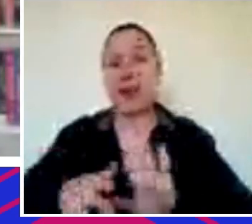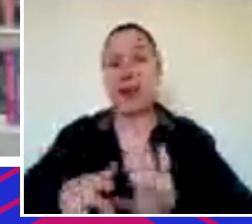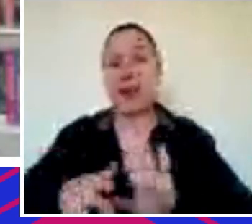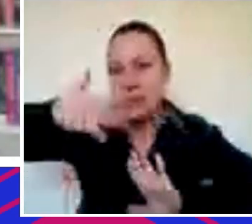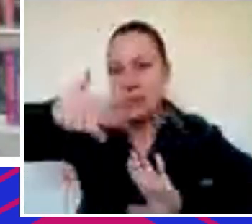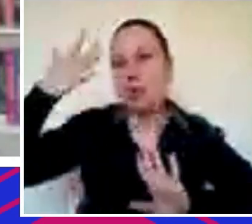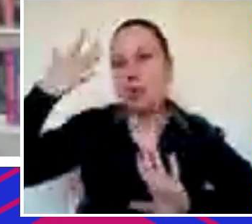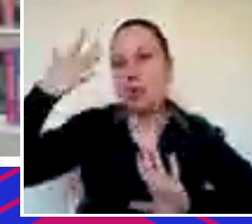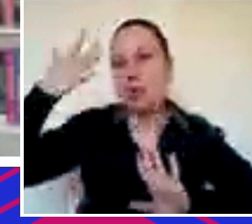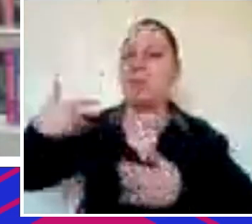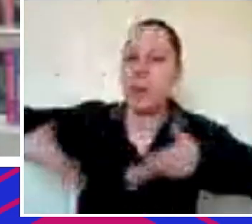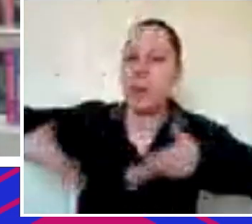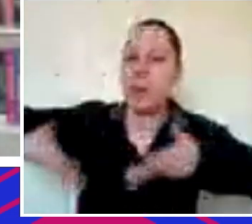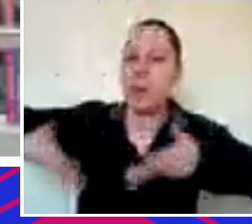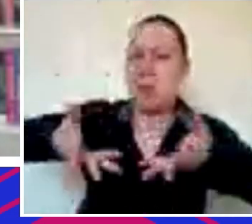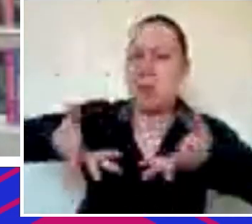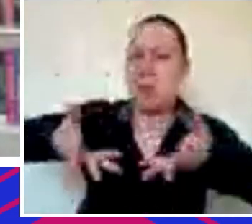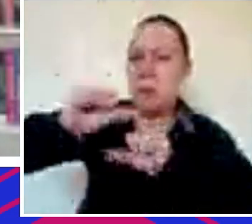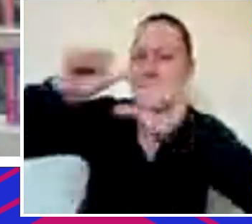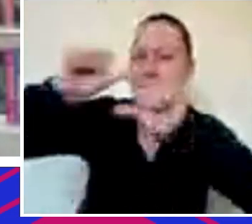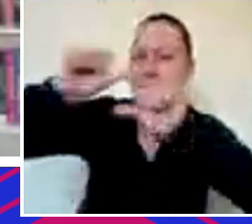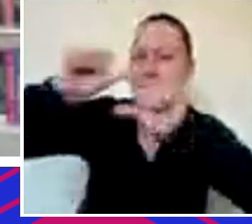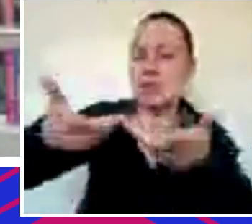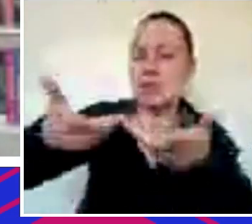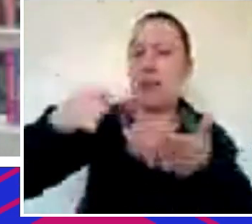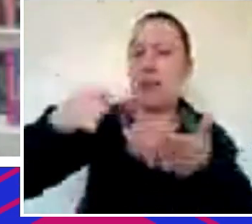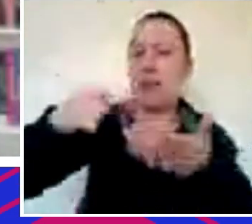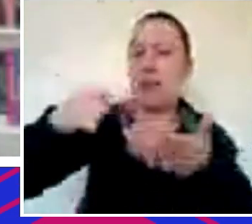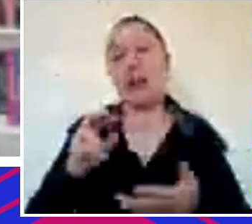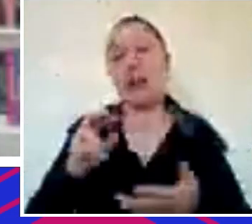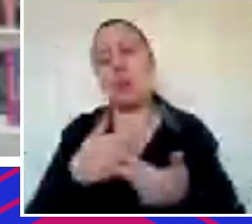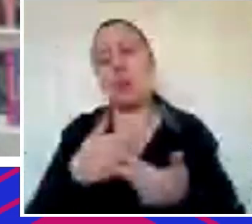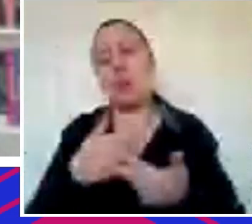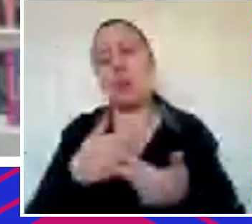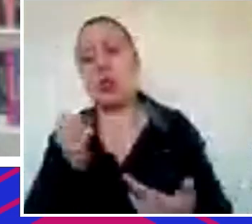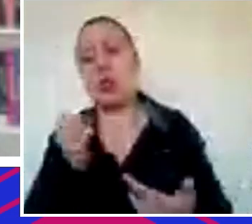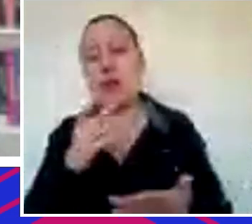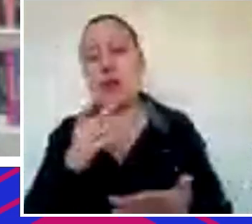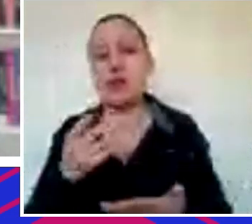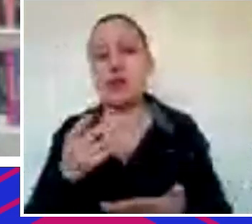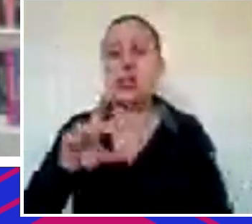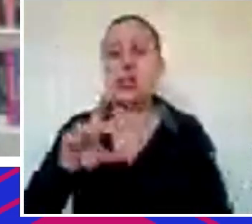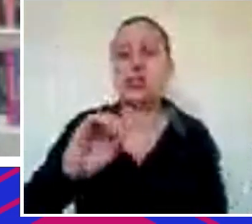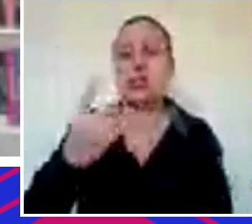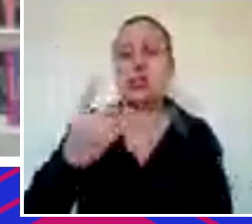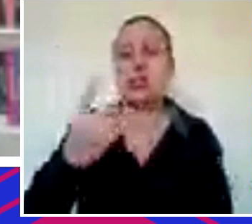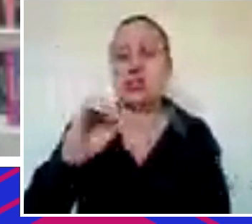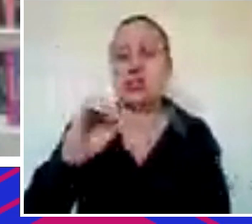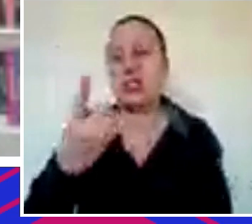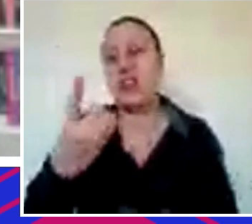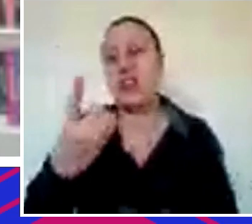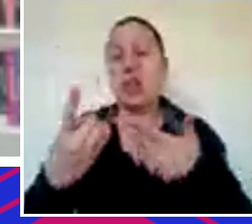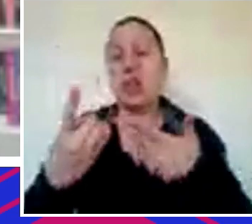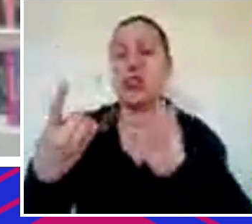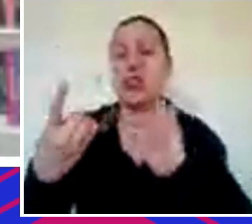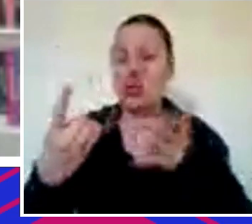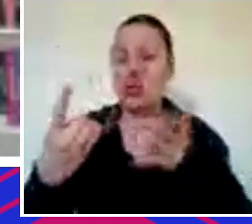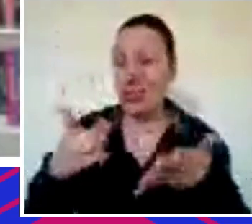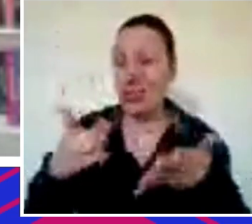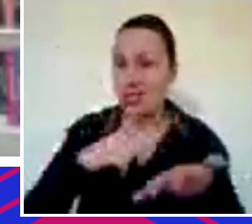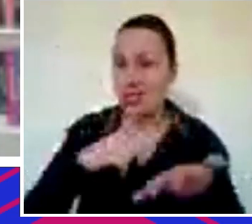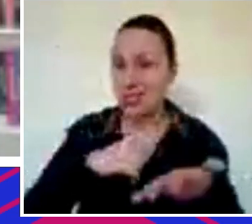tendências, né? Tem pouca coisa que é realmente muito nova, né? Acho que são tendências de digitalização que a gente já estava acompanhando, mas